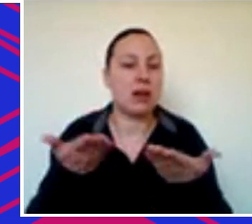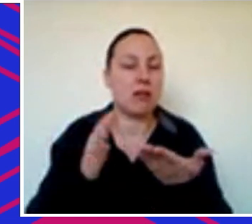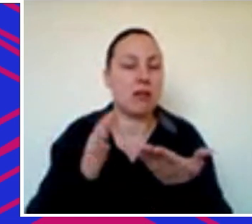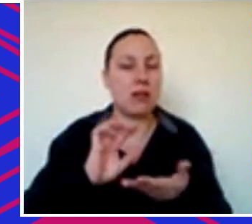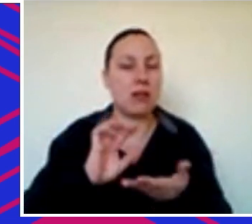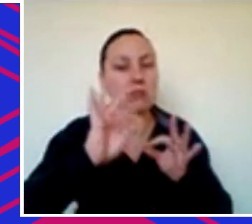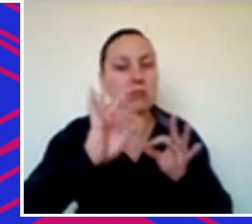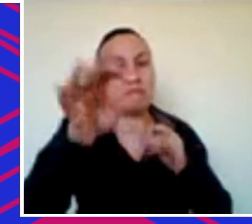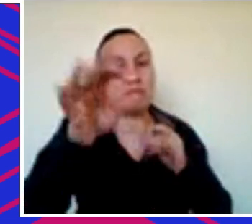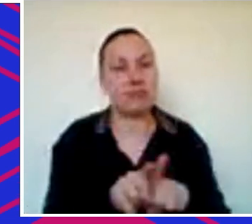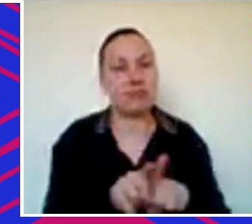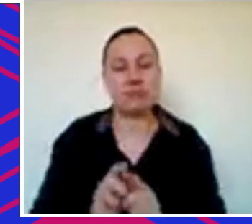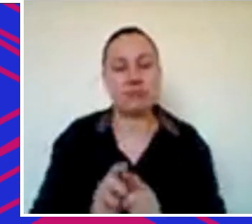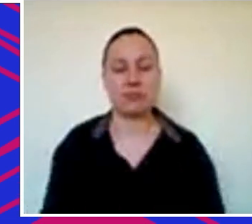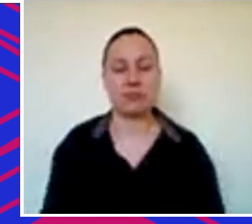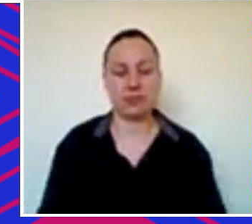Brasil.